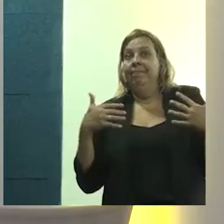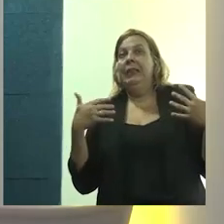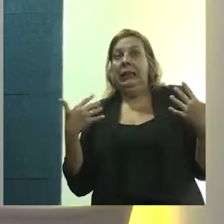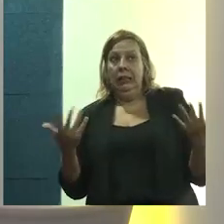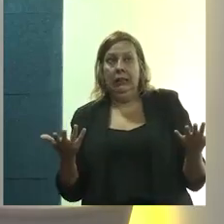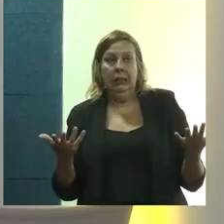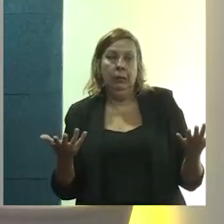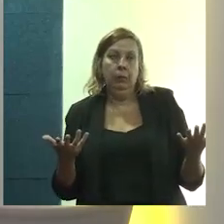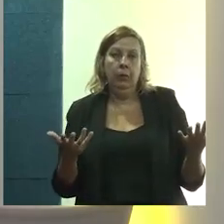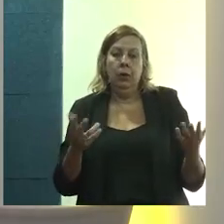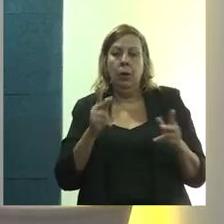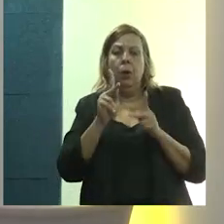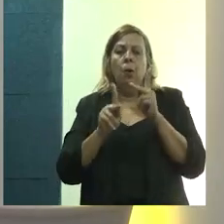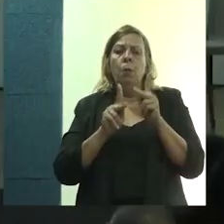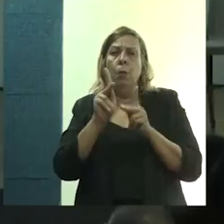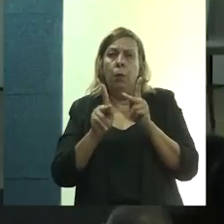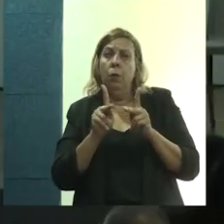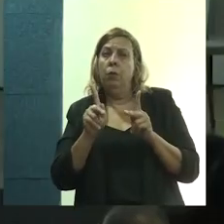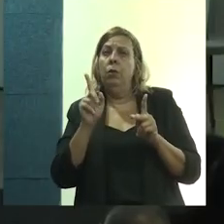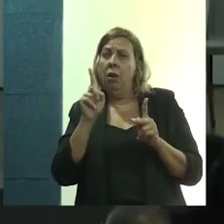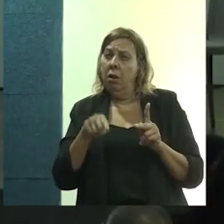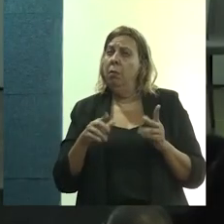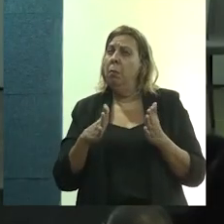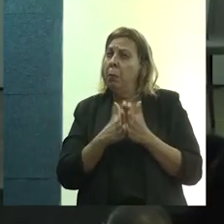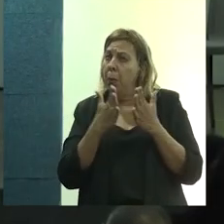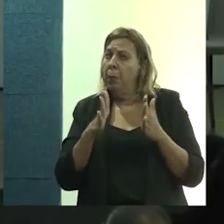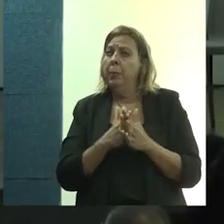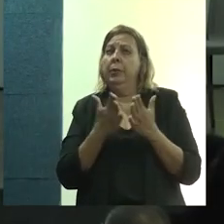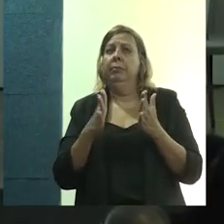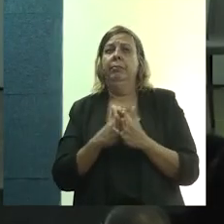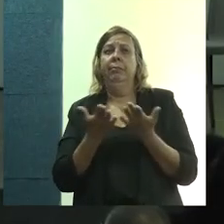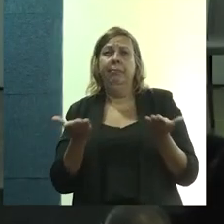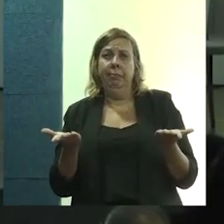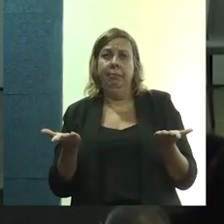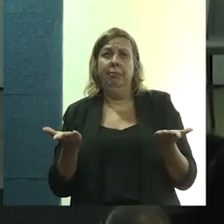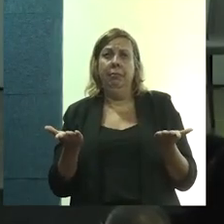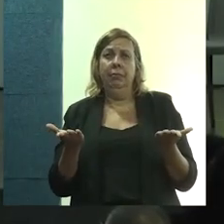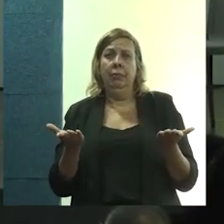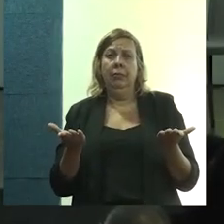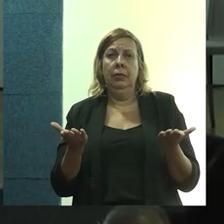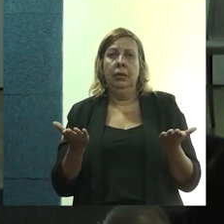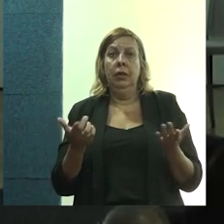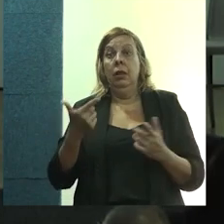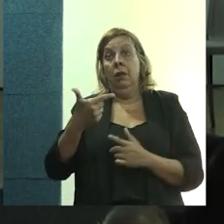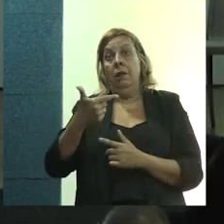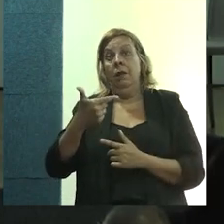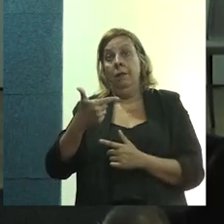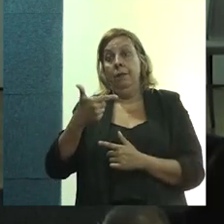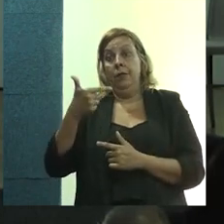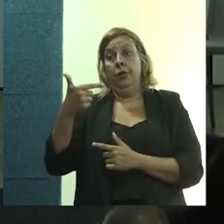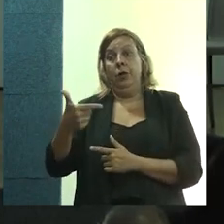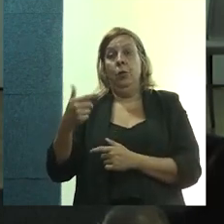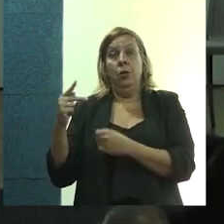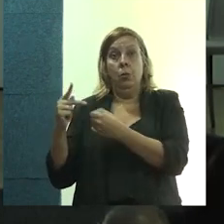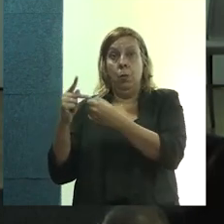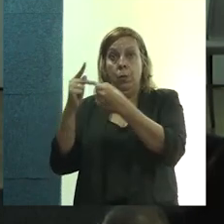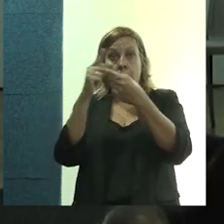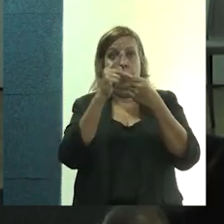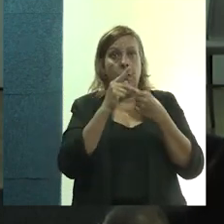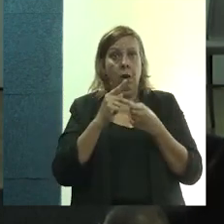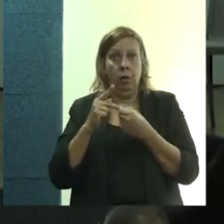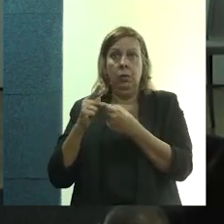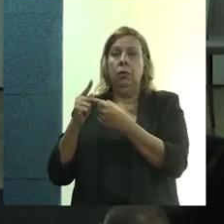Então, uma população de extrema precariedade com uma população dispersa em 22 povoados.